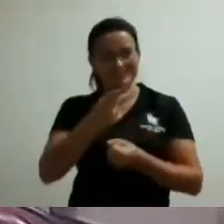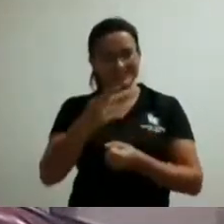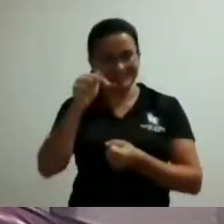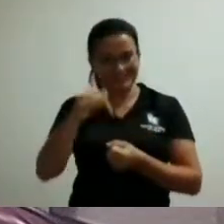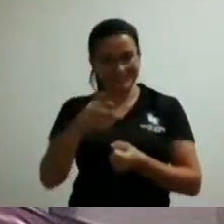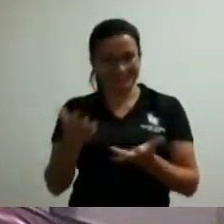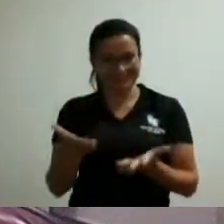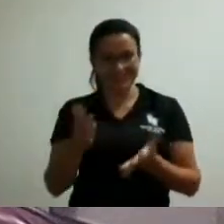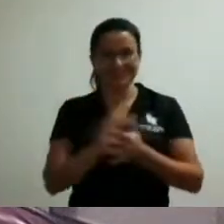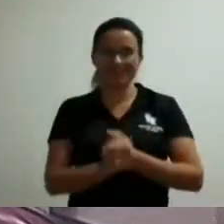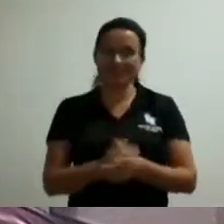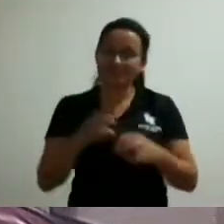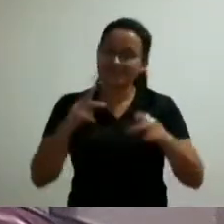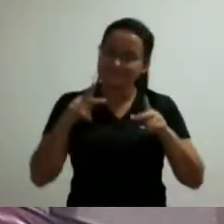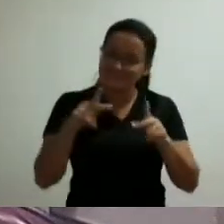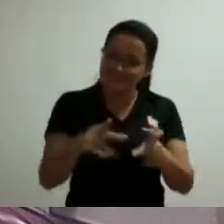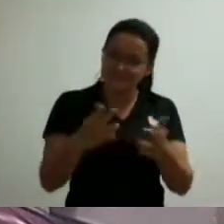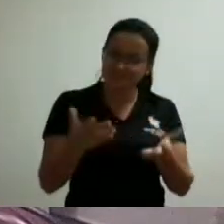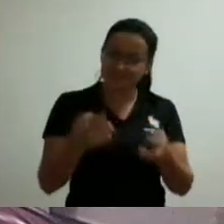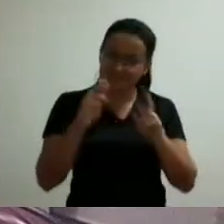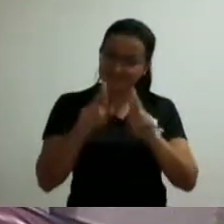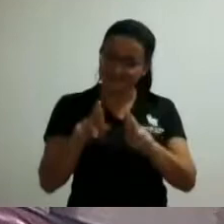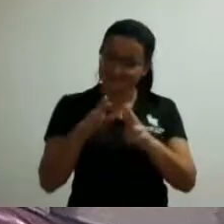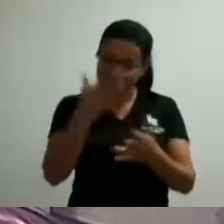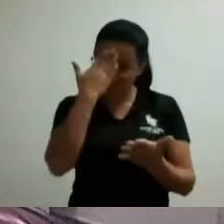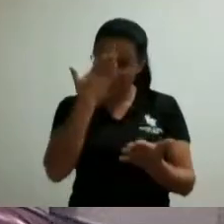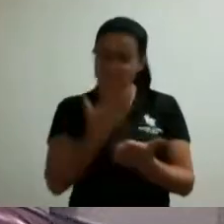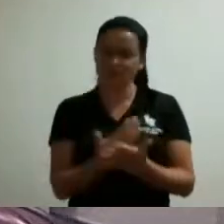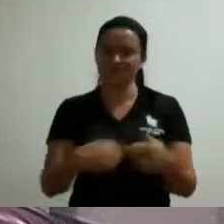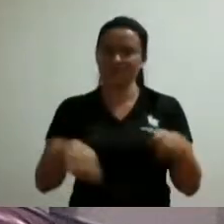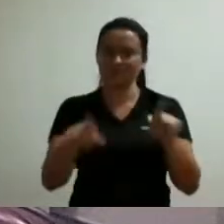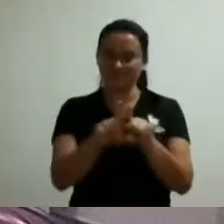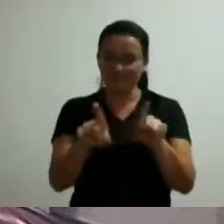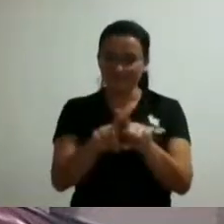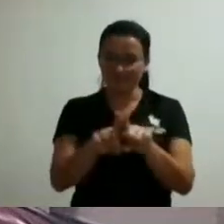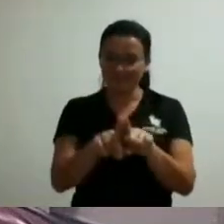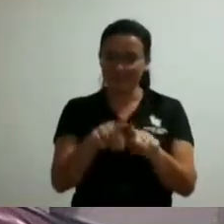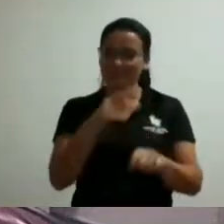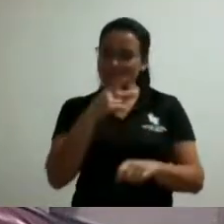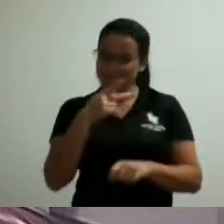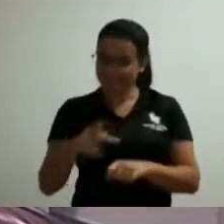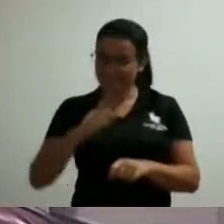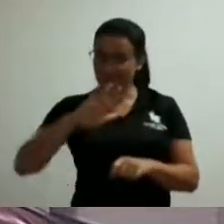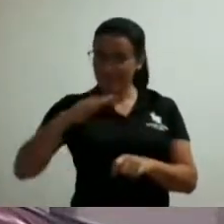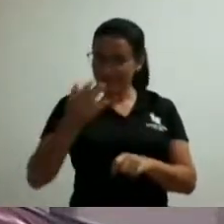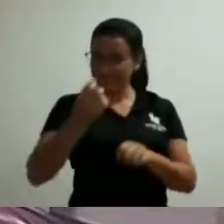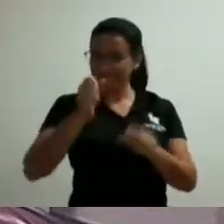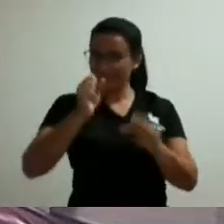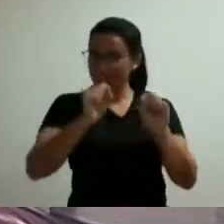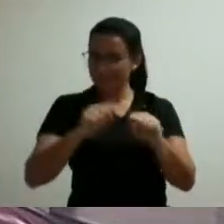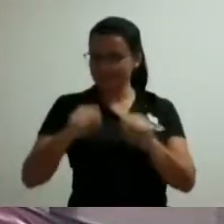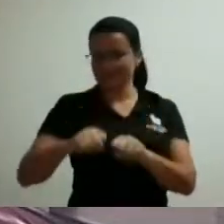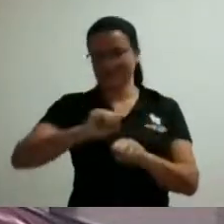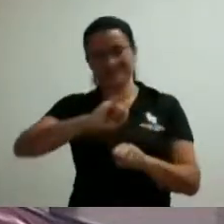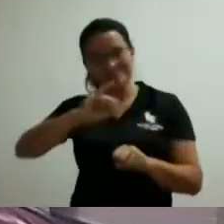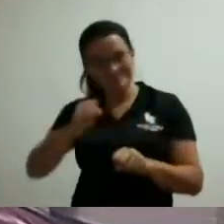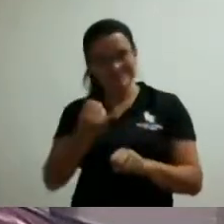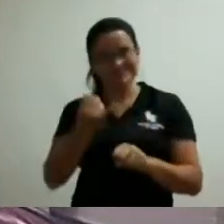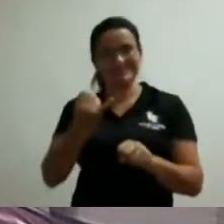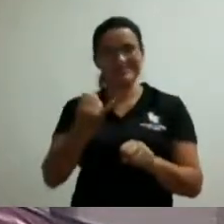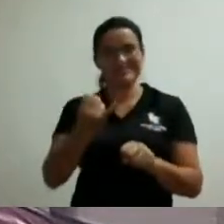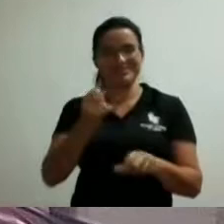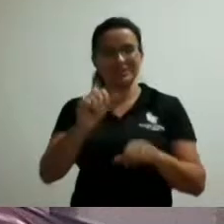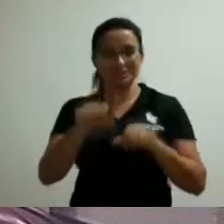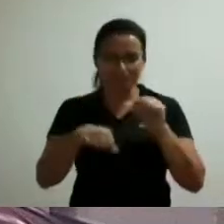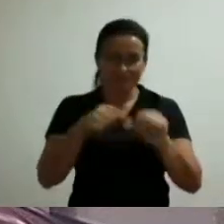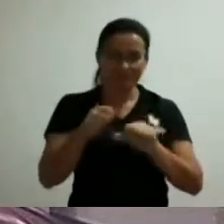reciprocidade tenho certeza que fará também senhor presidente quando nós tivermos a oportunidade de fazermos essa alteração aqui se